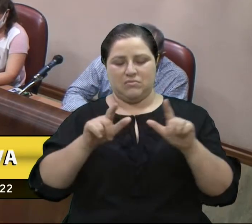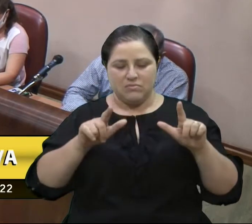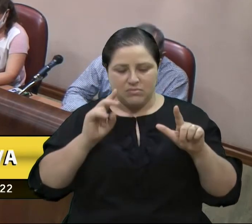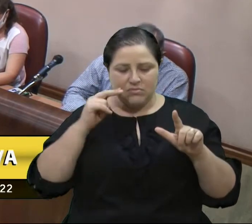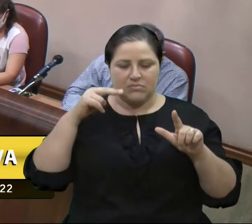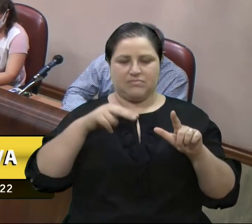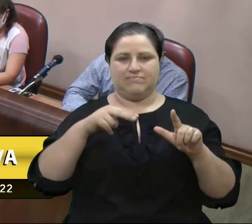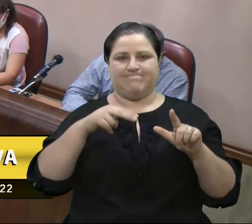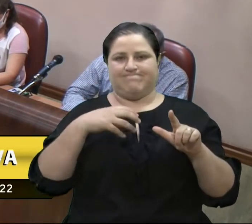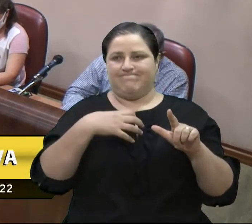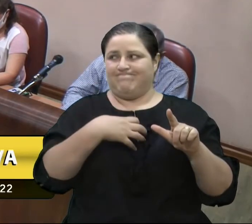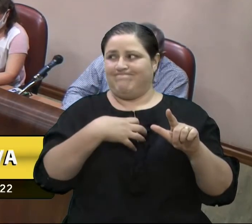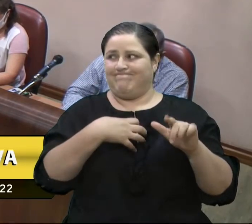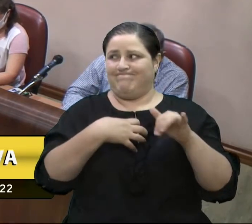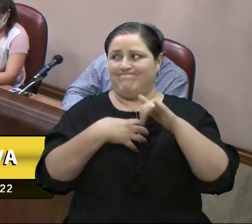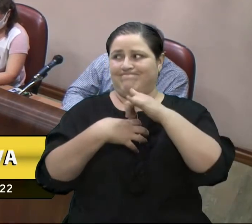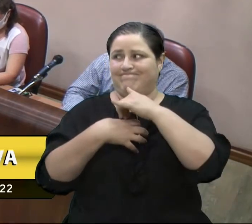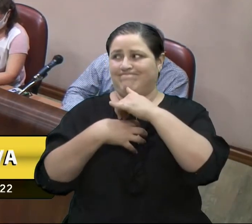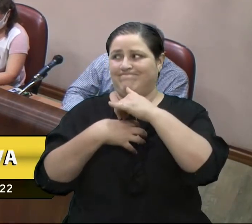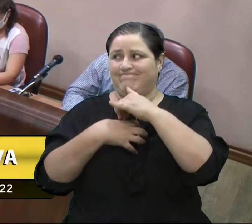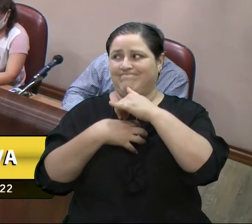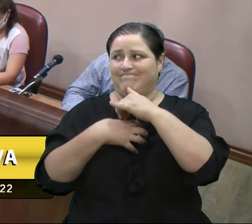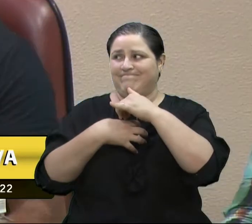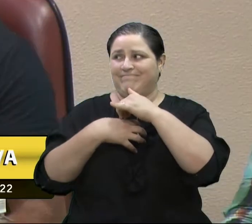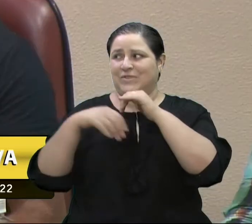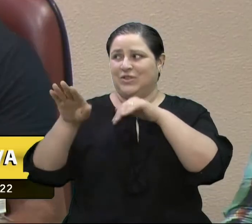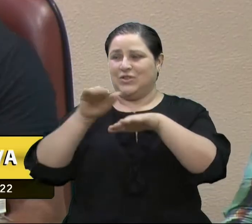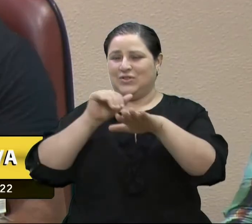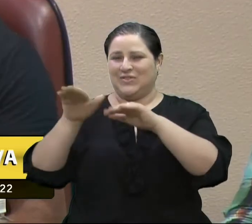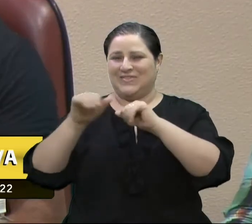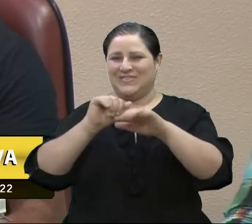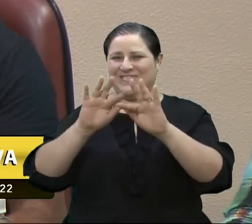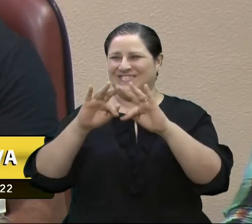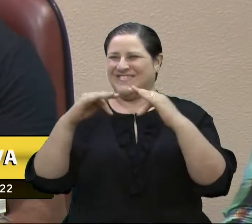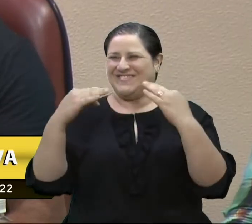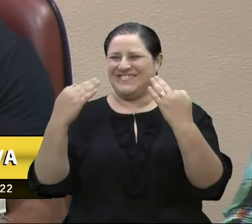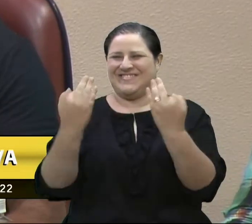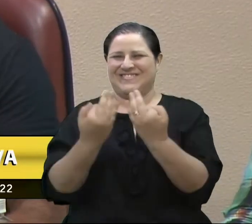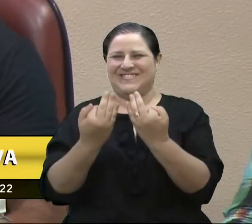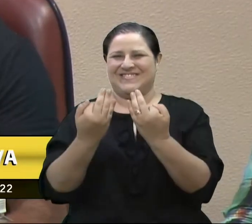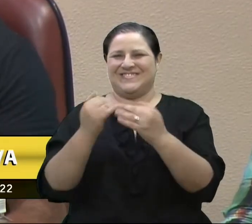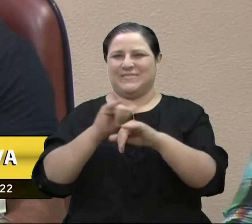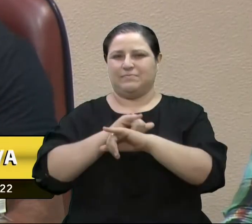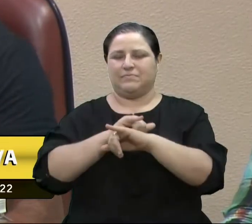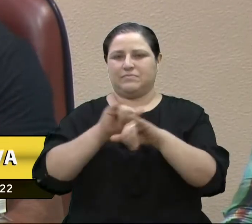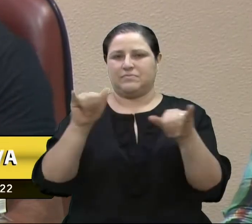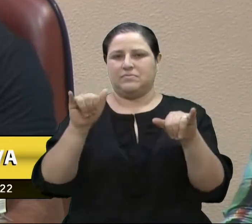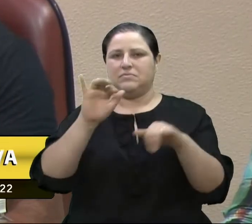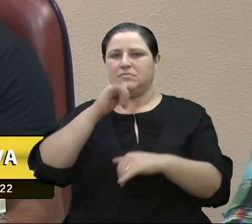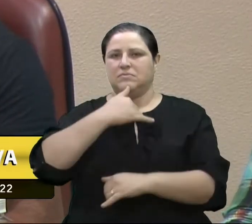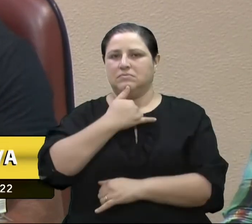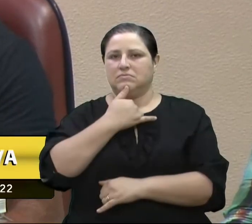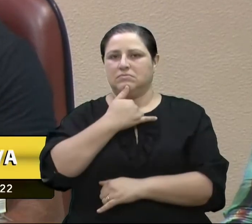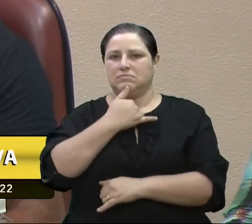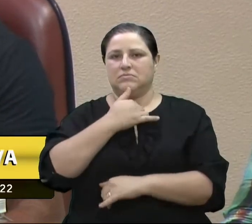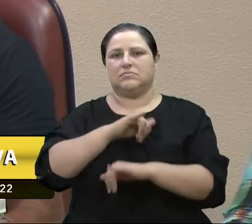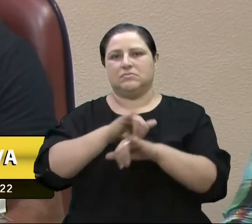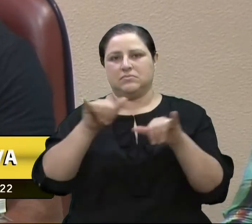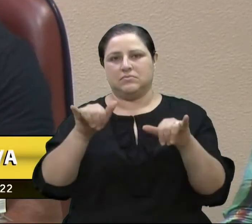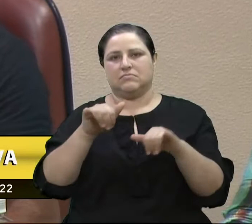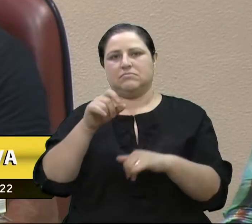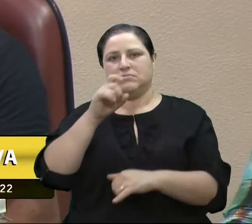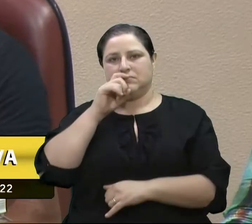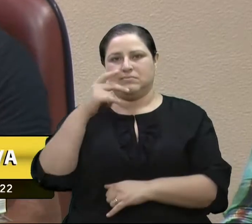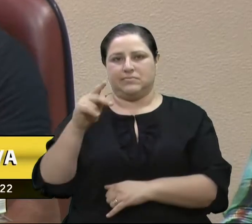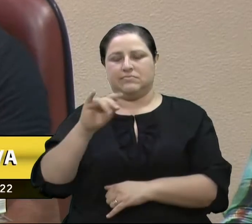Ficamos muito sentidos, acordei toda a família para passar essa triste notícia que você aperta do seu pai. Mas quero